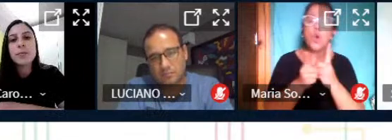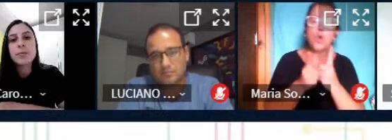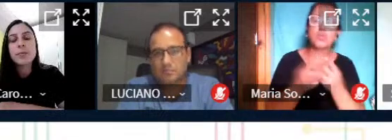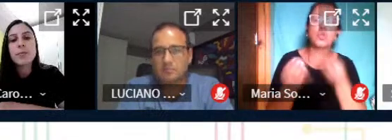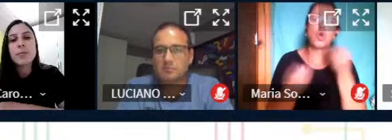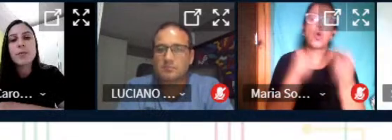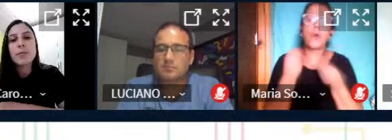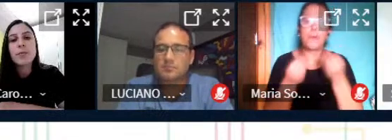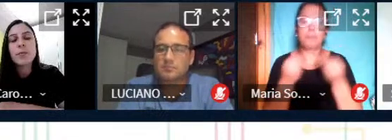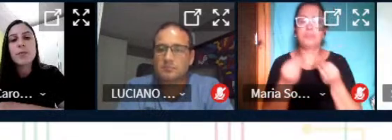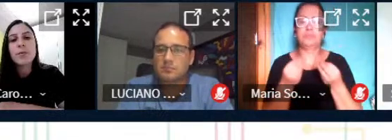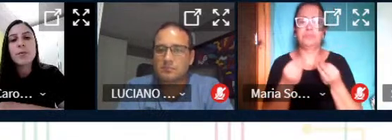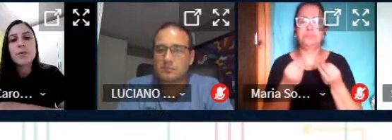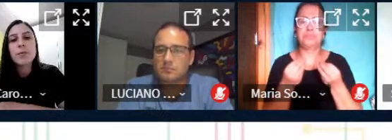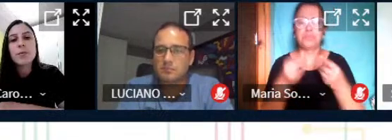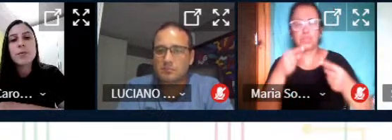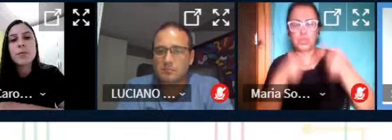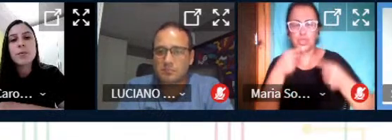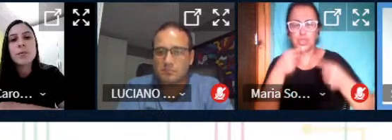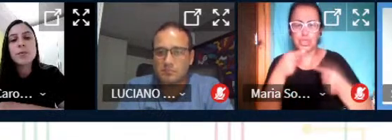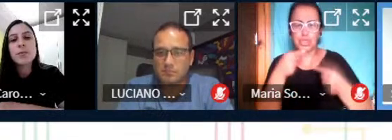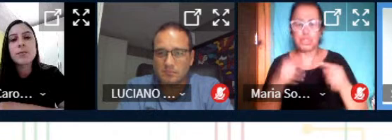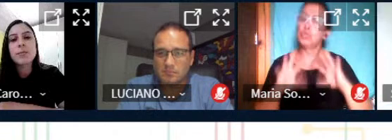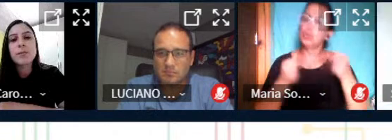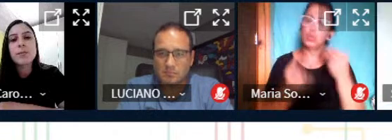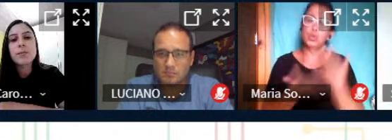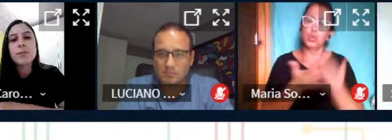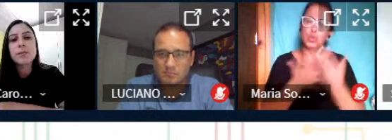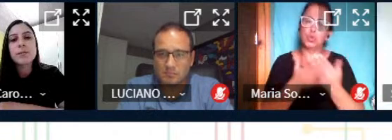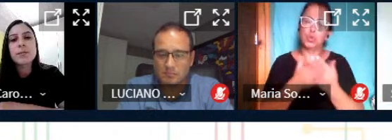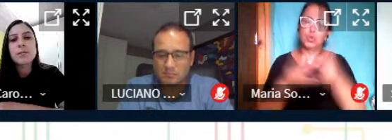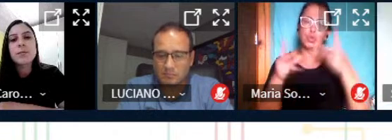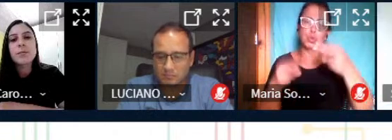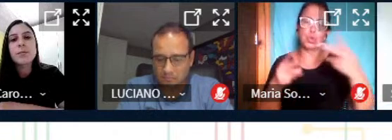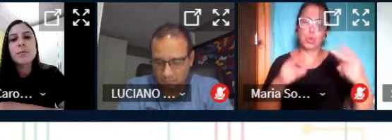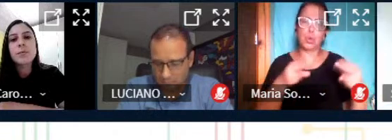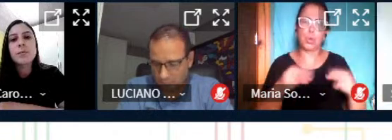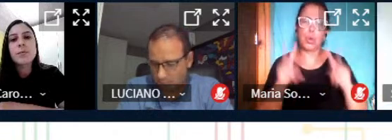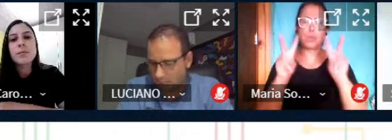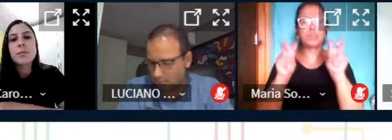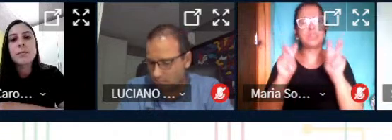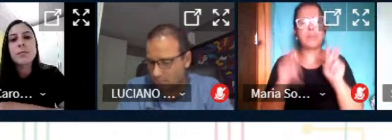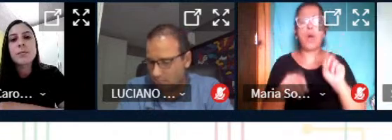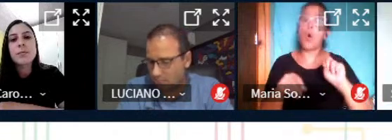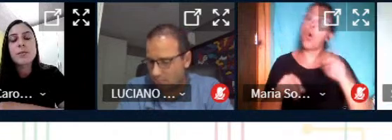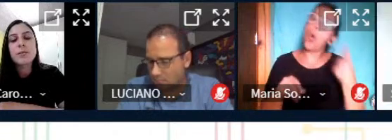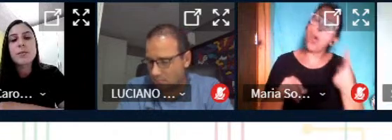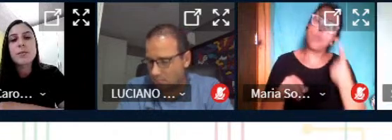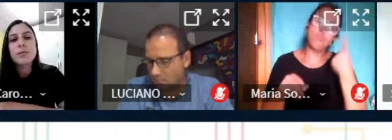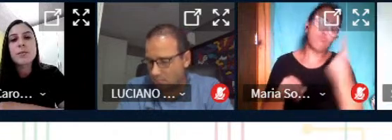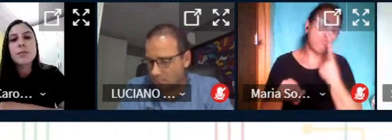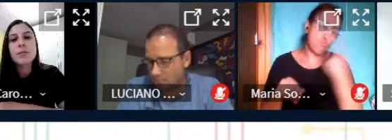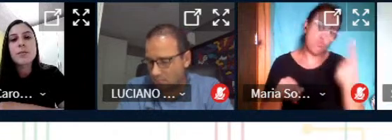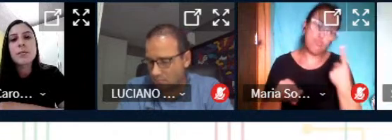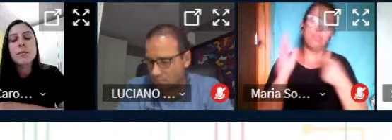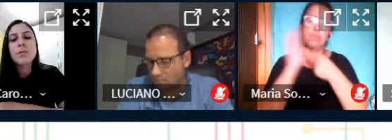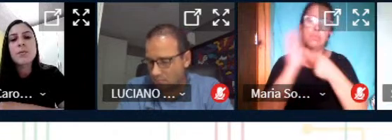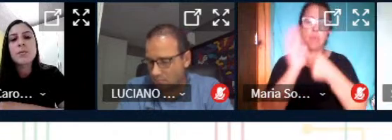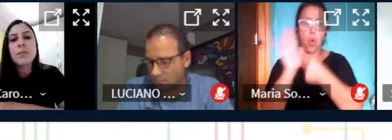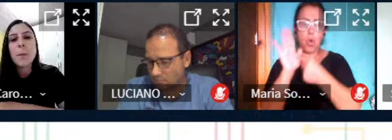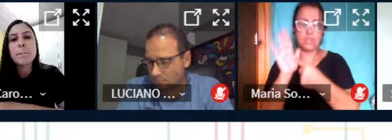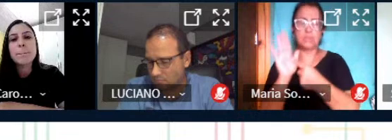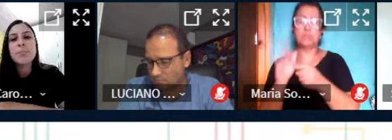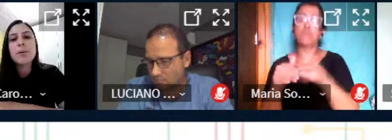todos estudam o mesmo tempo o mesmo tema ou algum encarregar te apresentar alguma coisa para os outros como é que